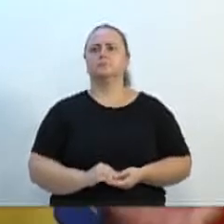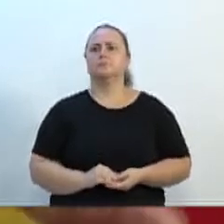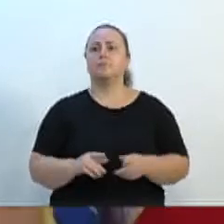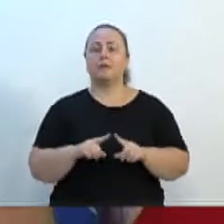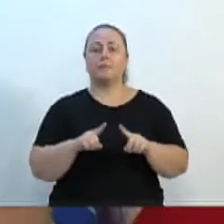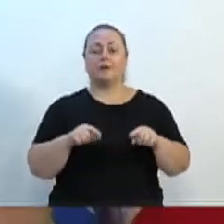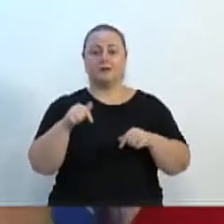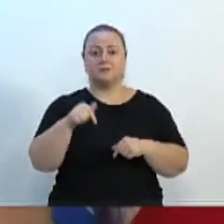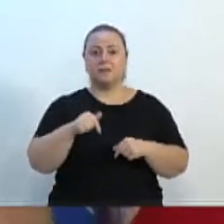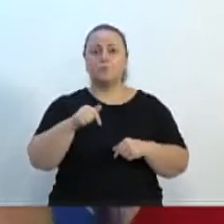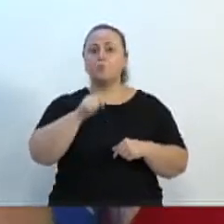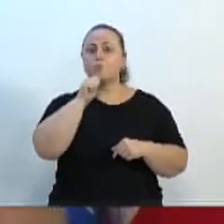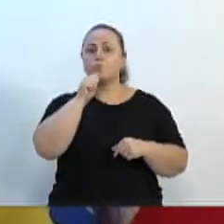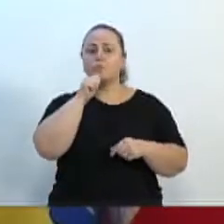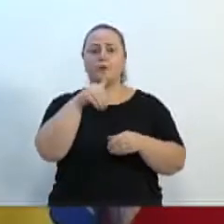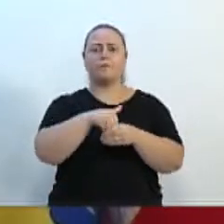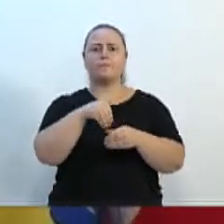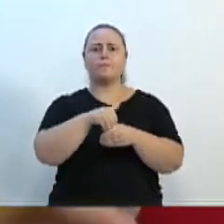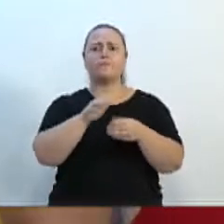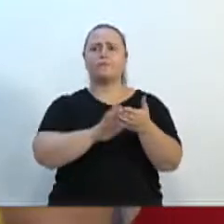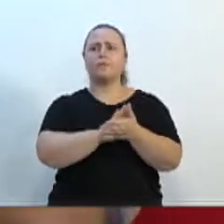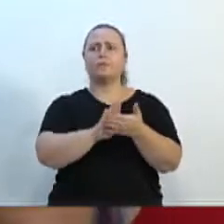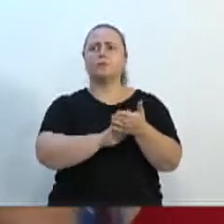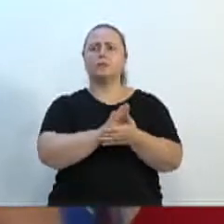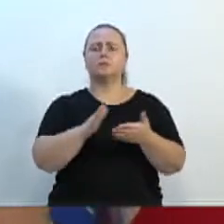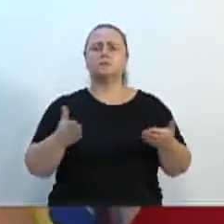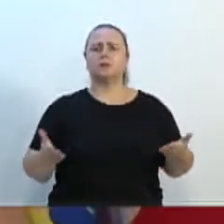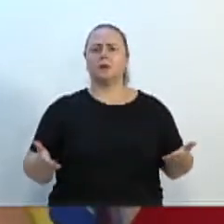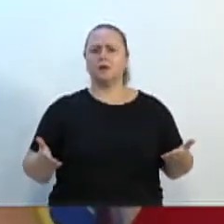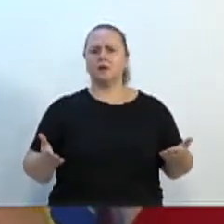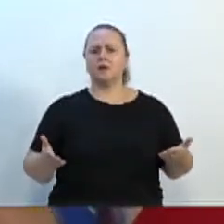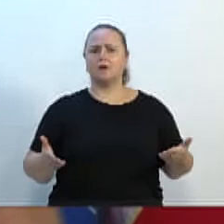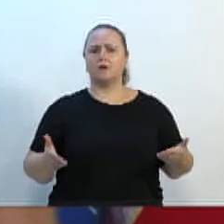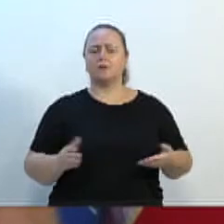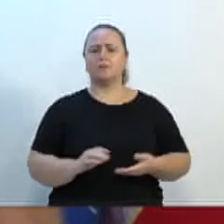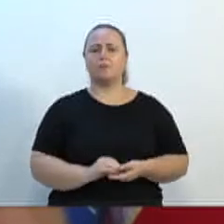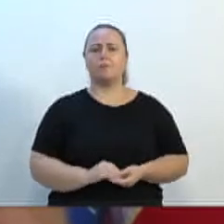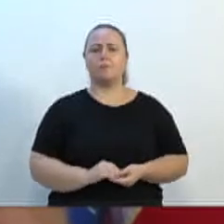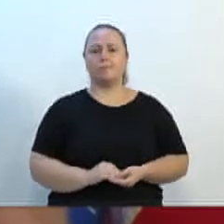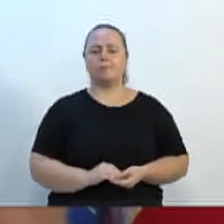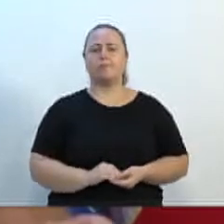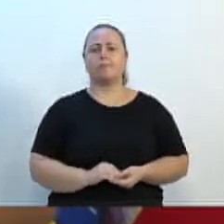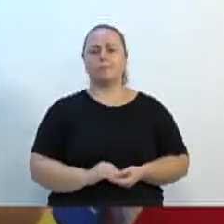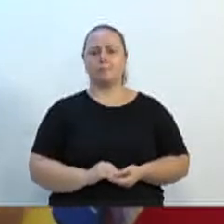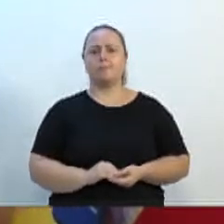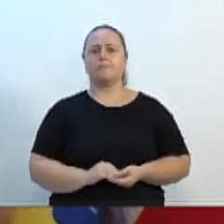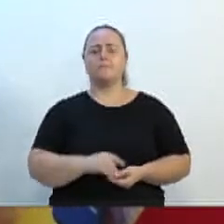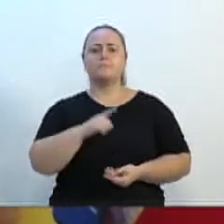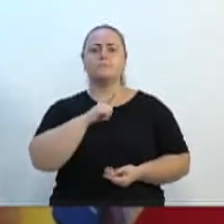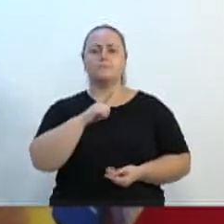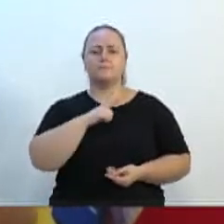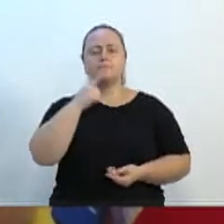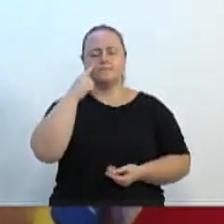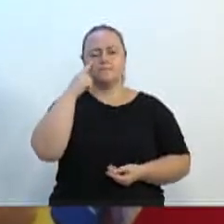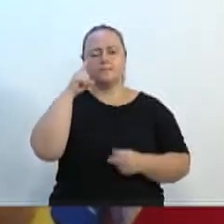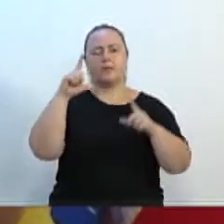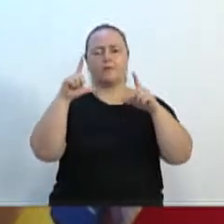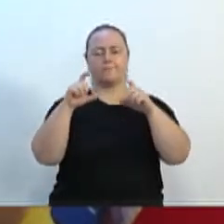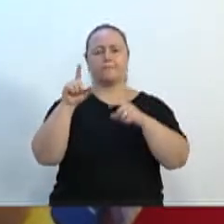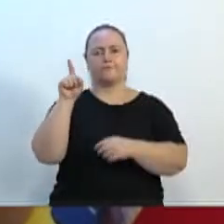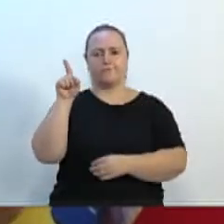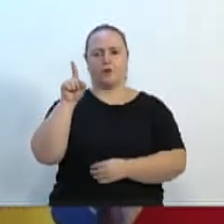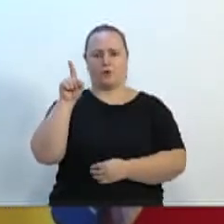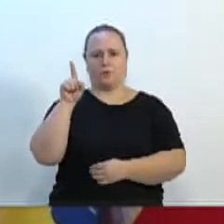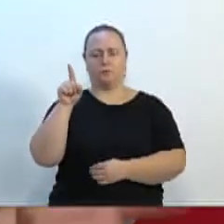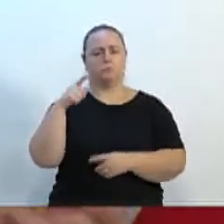Nem sequer deixaram vir para a votação. Solta de novo as fotos lá, que foram pegas na região norte lá, de linha de Serol, por favor. Eu sou obrigado a